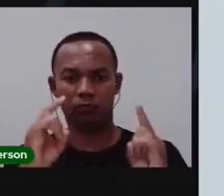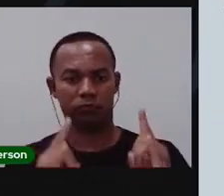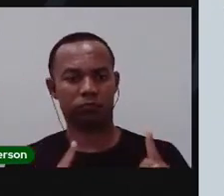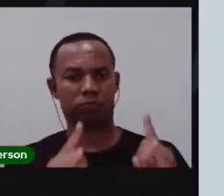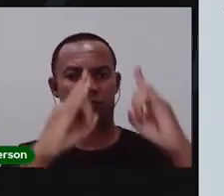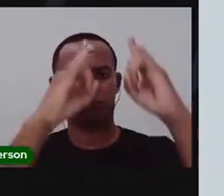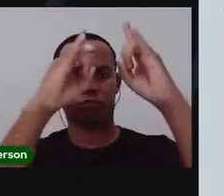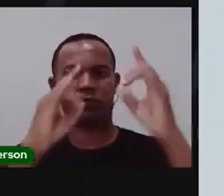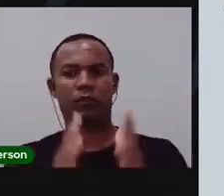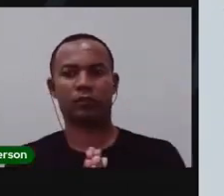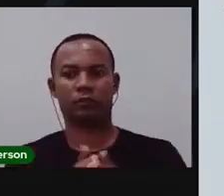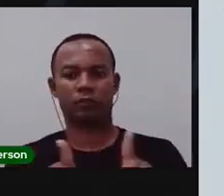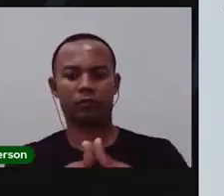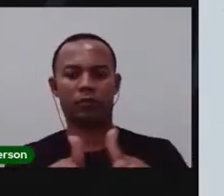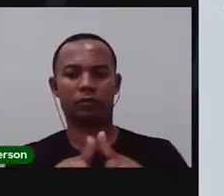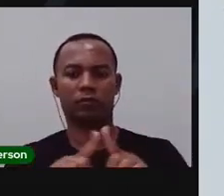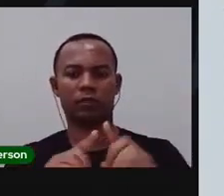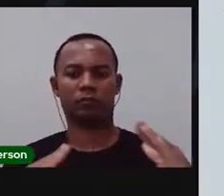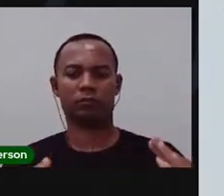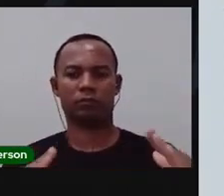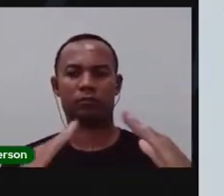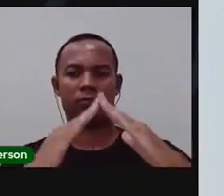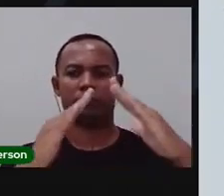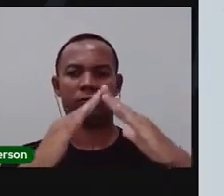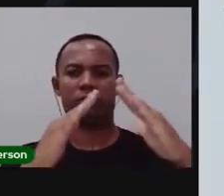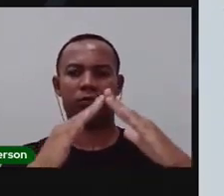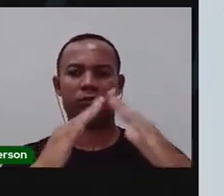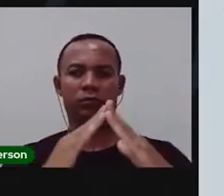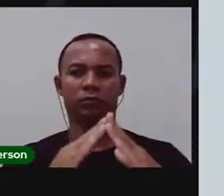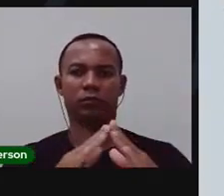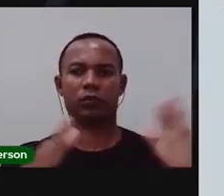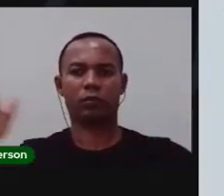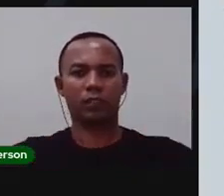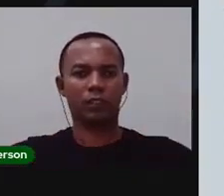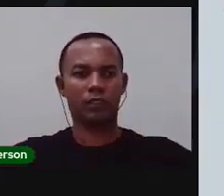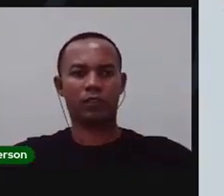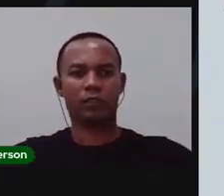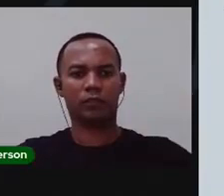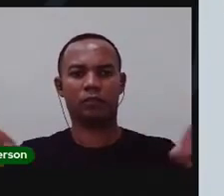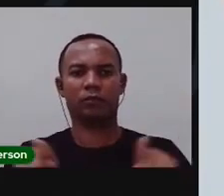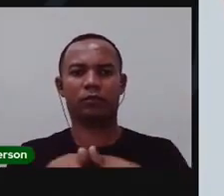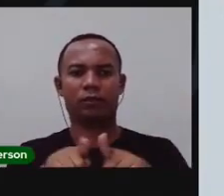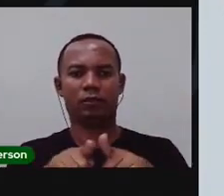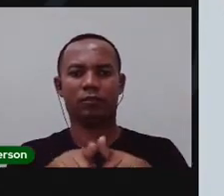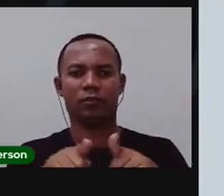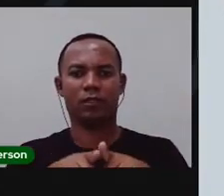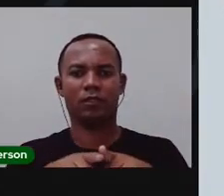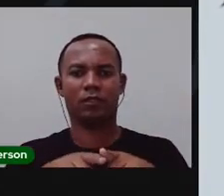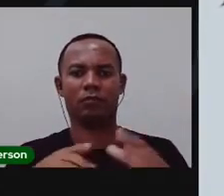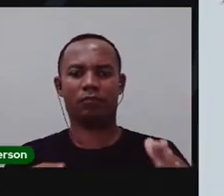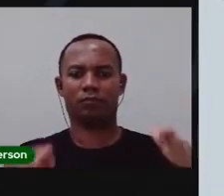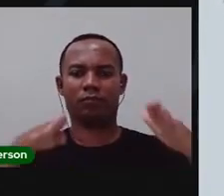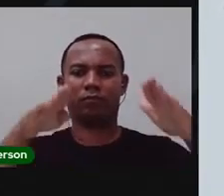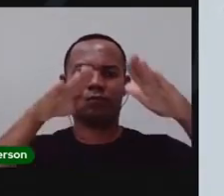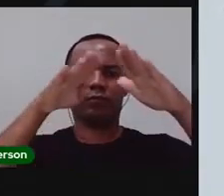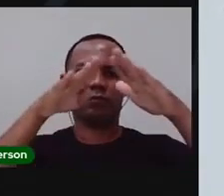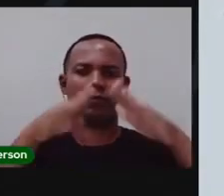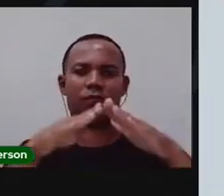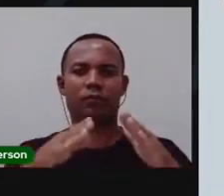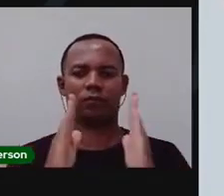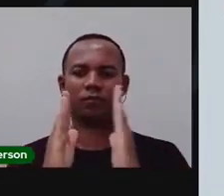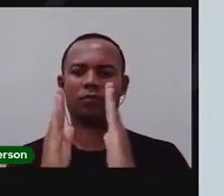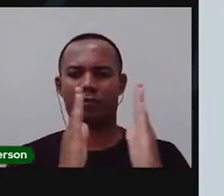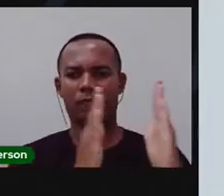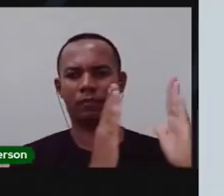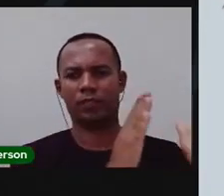as pirâmides do Egito, o Cristo Redentor no Rio de Janeiro, o Coliseu Romano, as esculturas, as bibliotecas